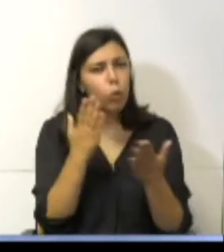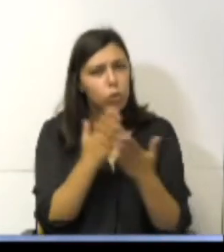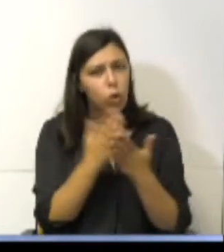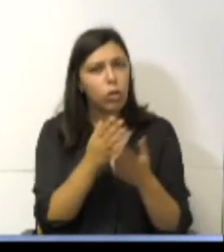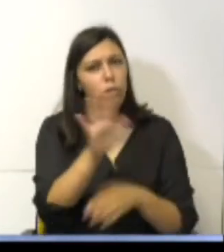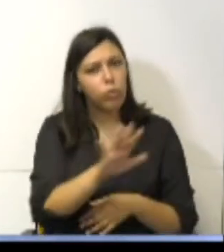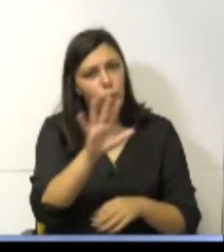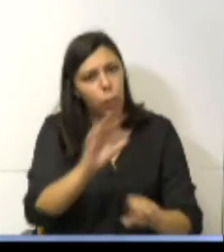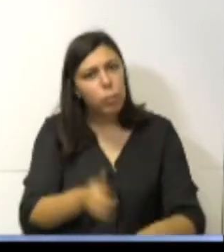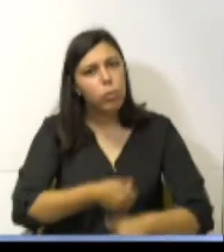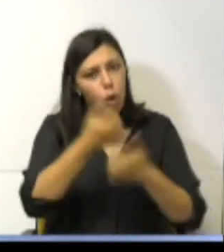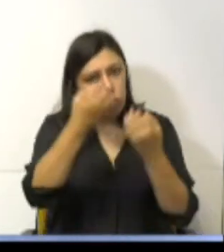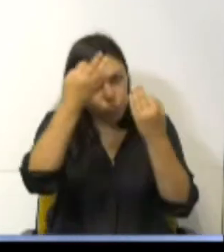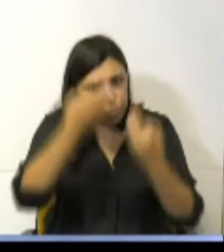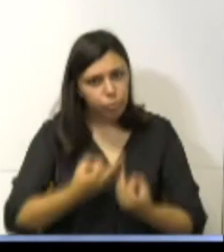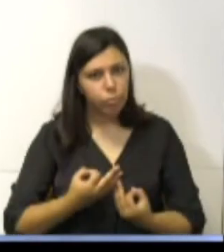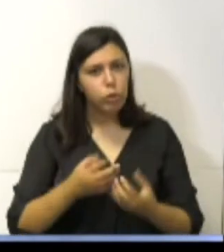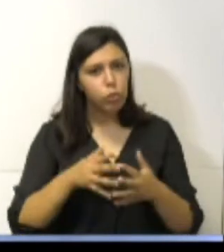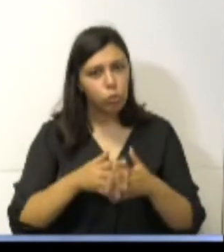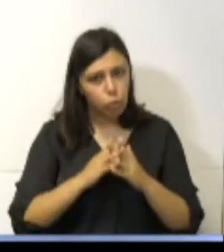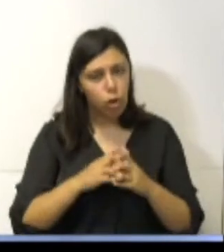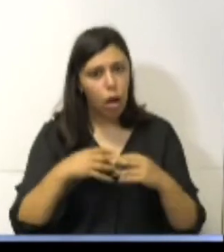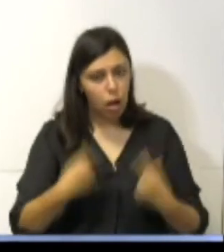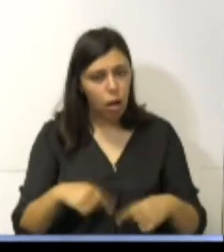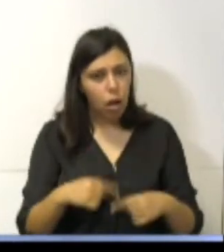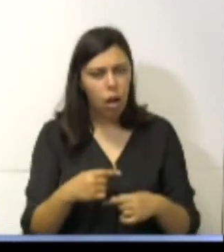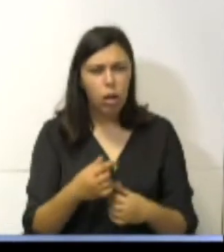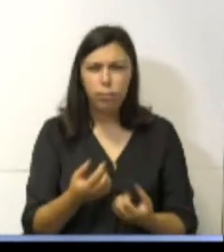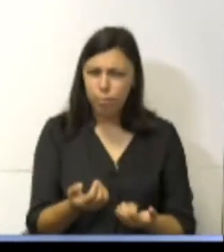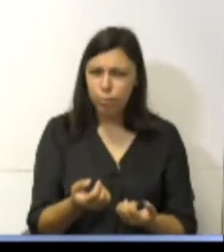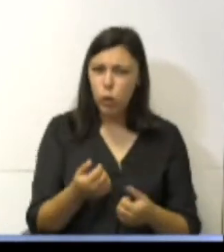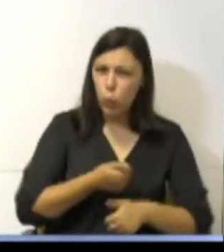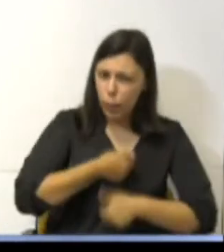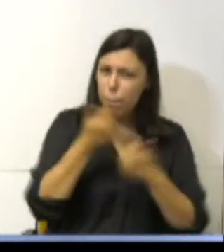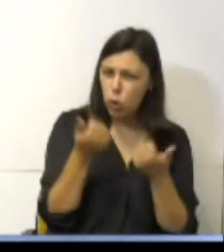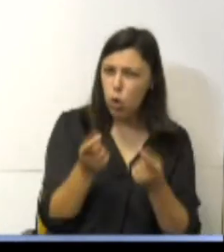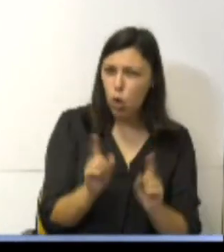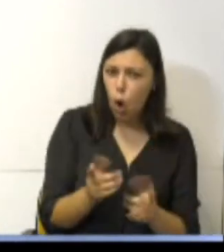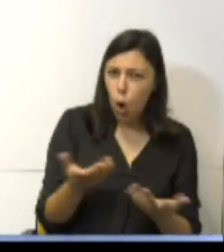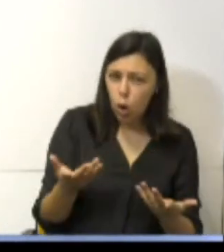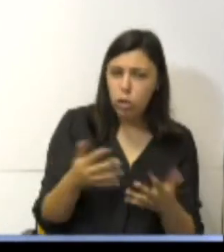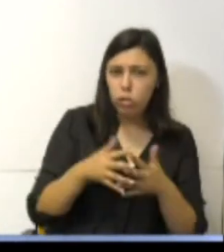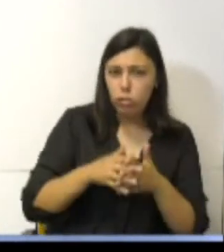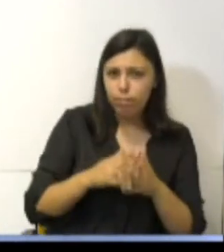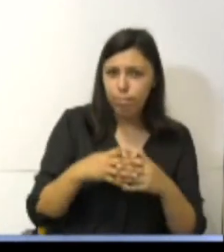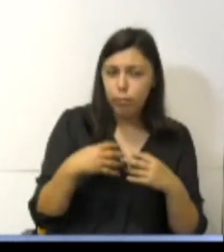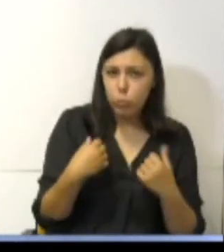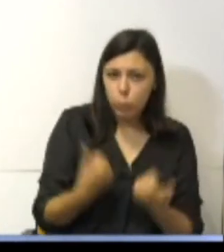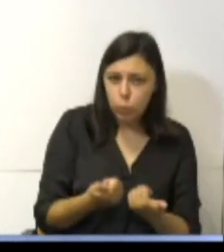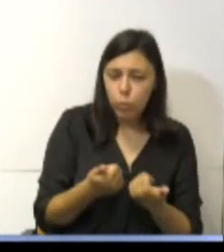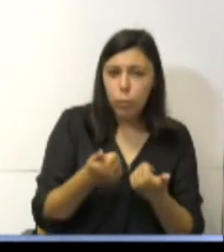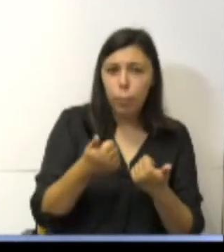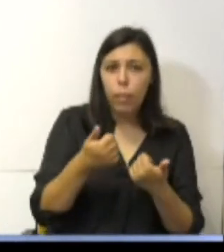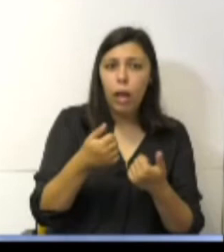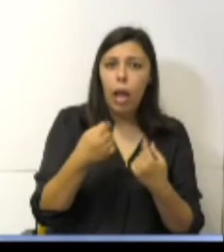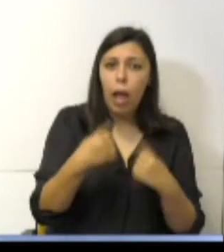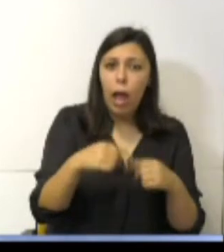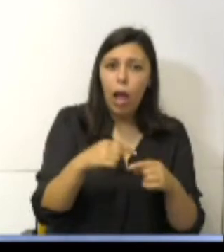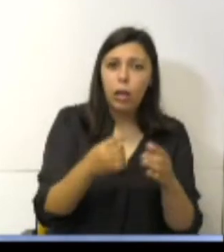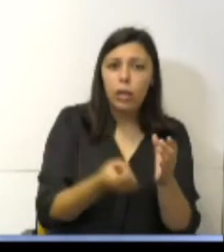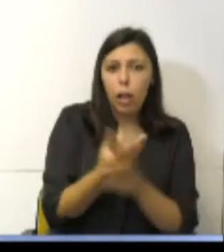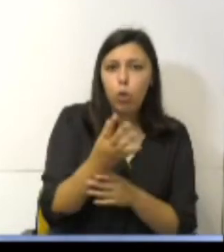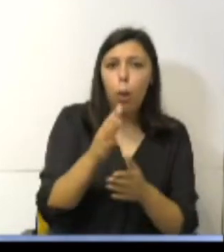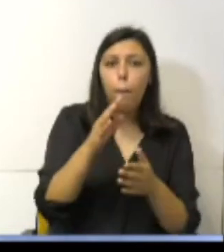consistente? Sr. Secretário, não considerei que seria estratégico para a região se em parceria com a Universidade da Madeira fosse criado um plano de formação